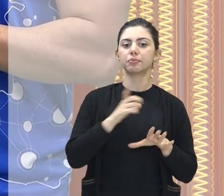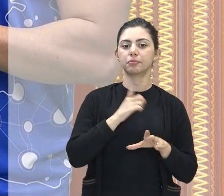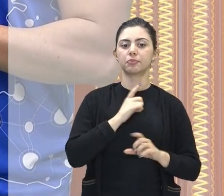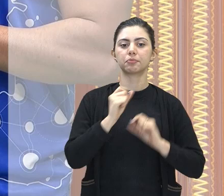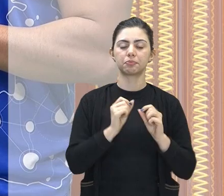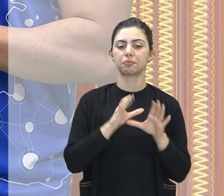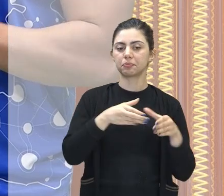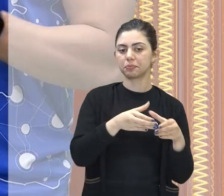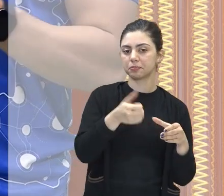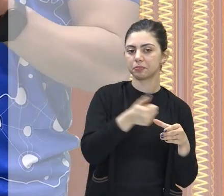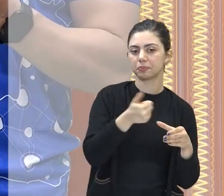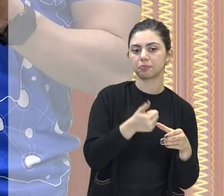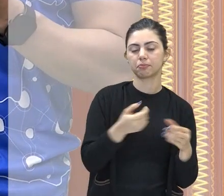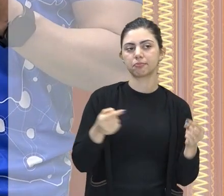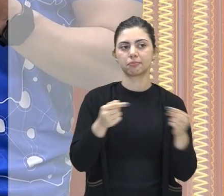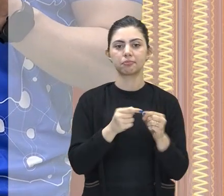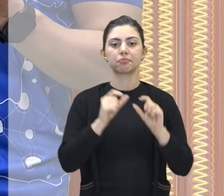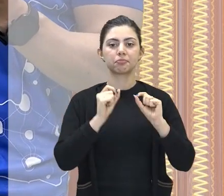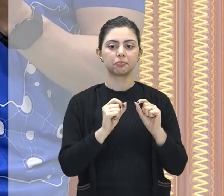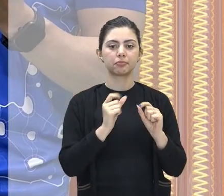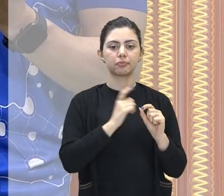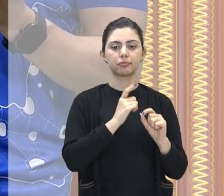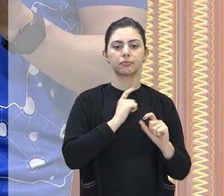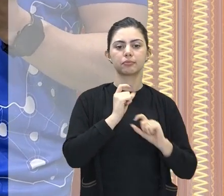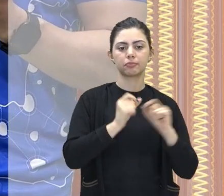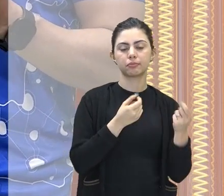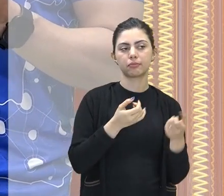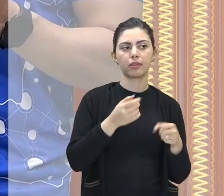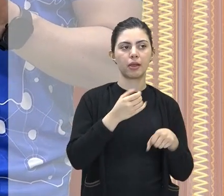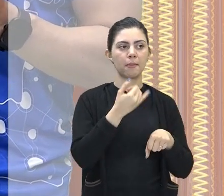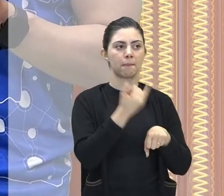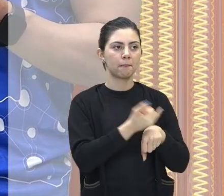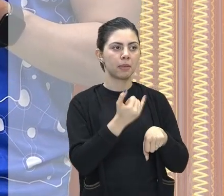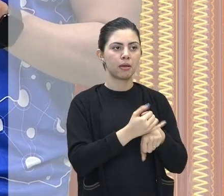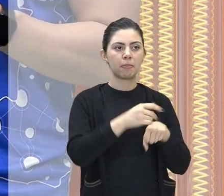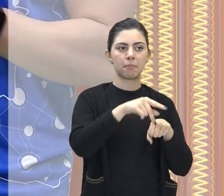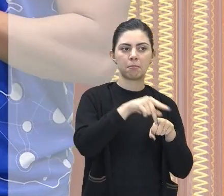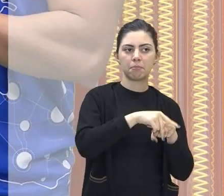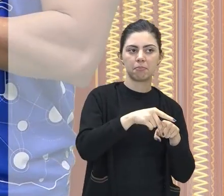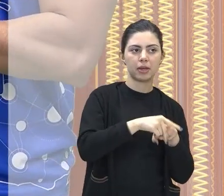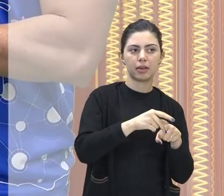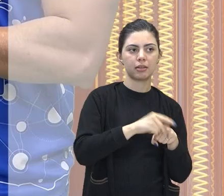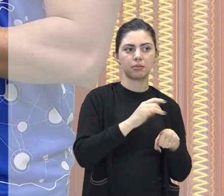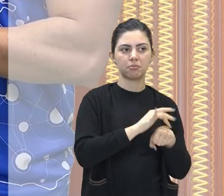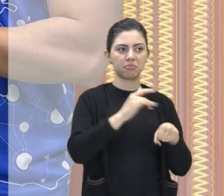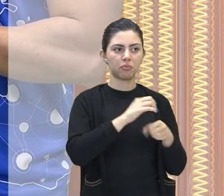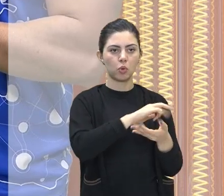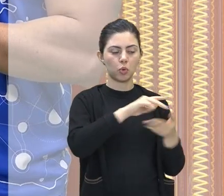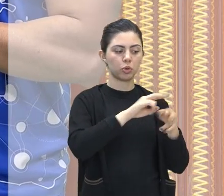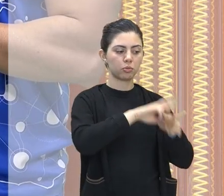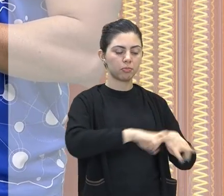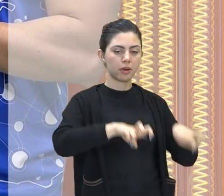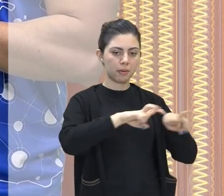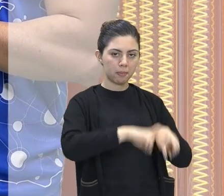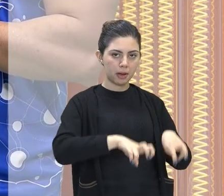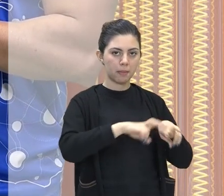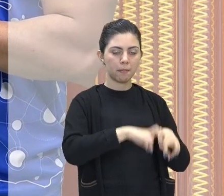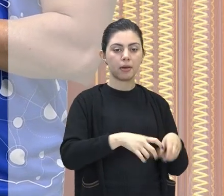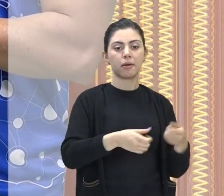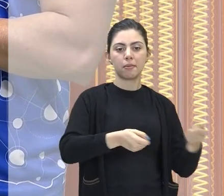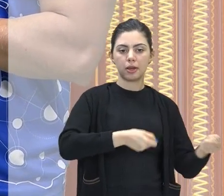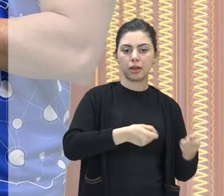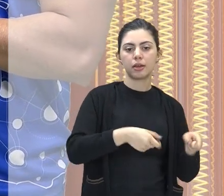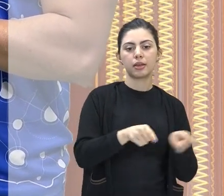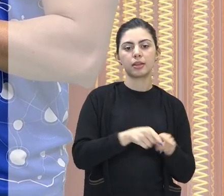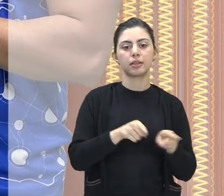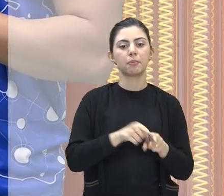ali as atividades relacionadas ao extrativismo, tanto extrativismo mineral como vegetal e animal, e atividade de agricultura e também atividade de pecuário.